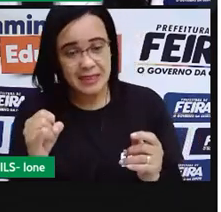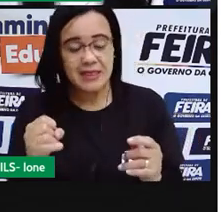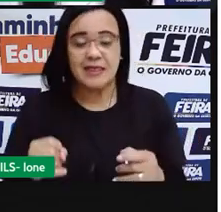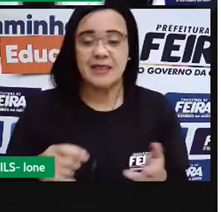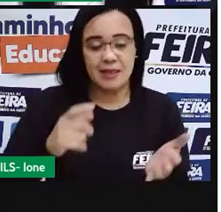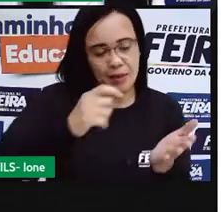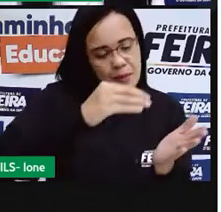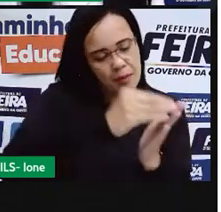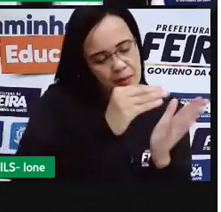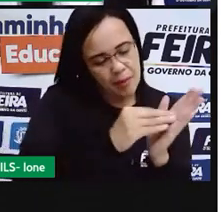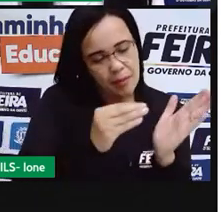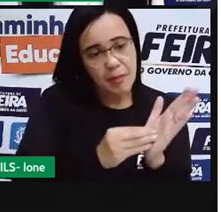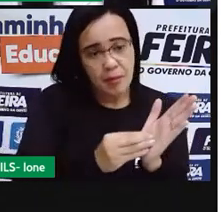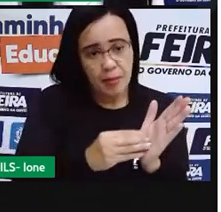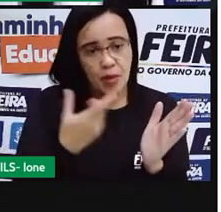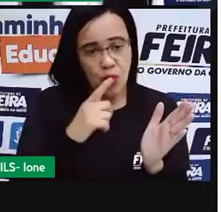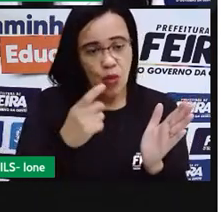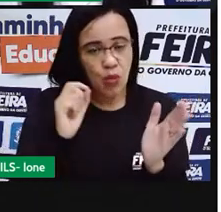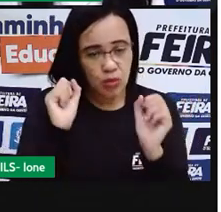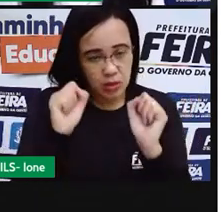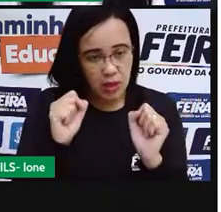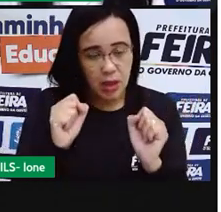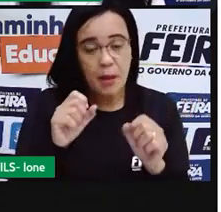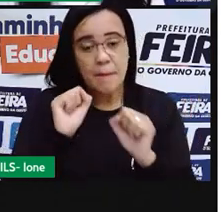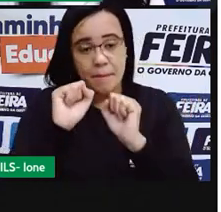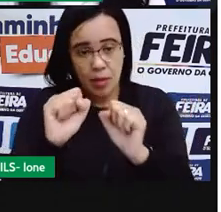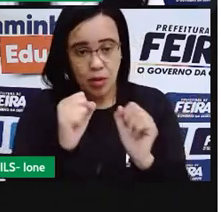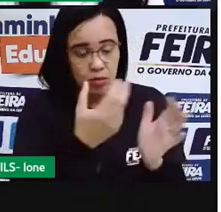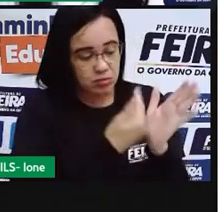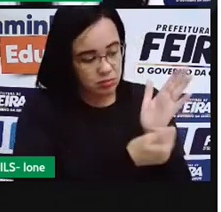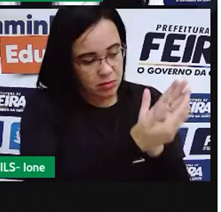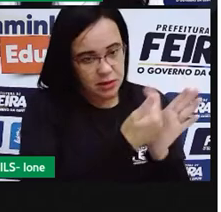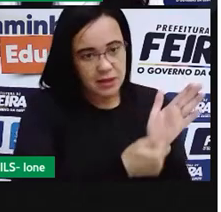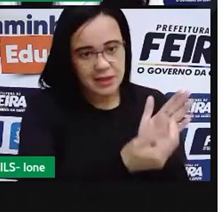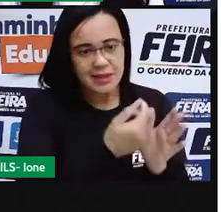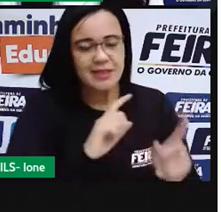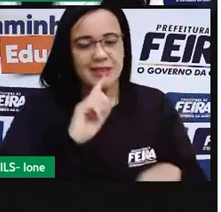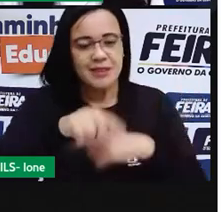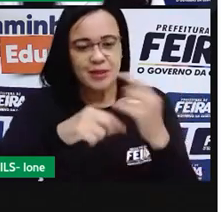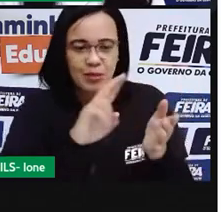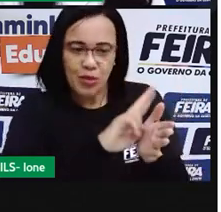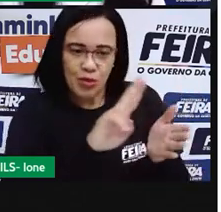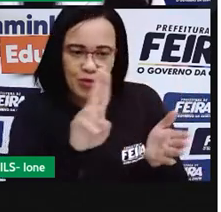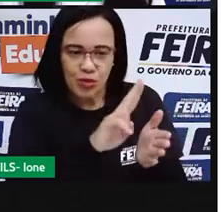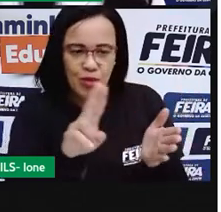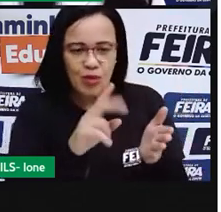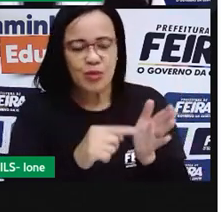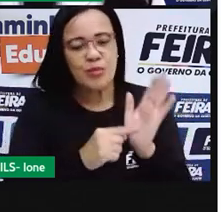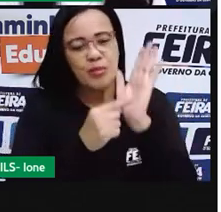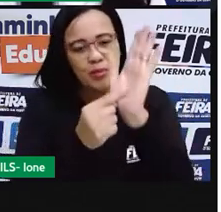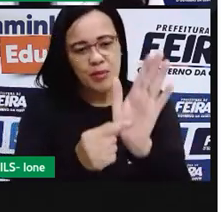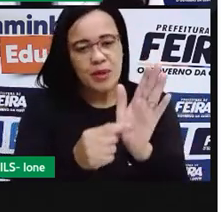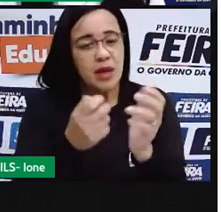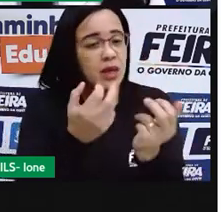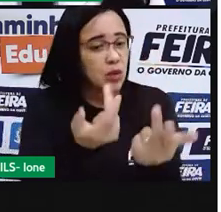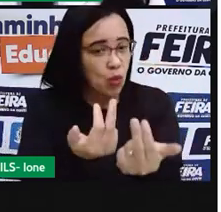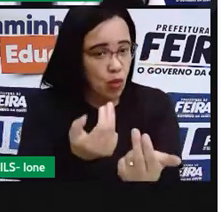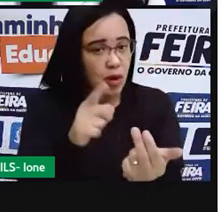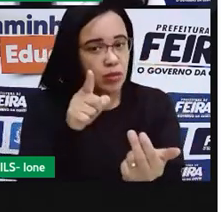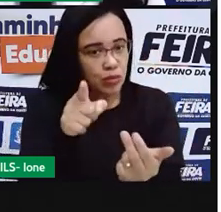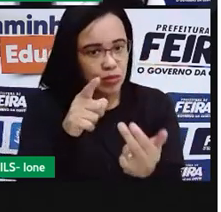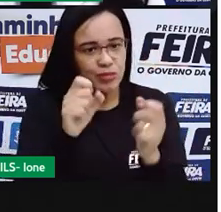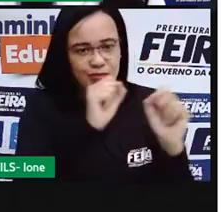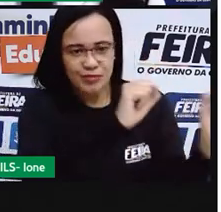figura e embaixo escreva o nome como eu vou mostrar aqui na apresentação tá certo? assim